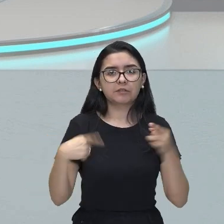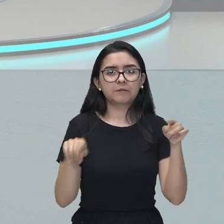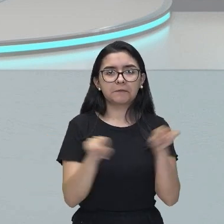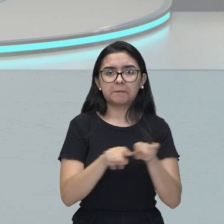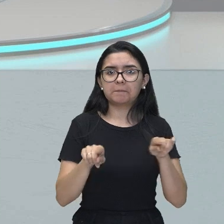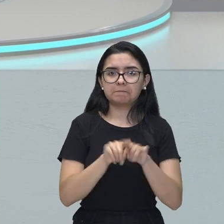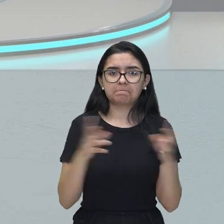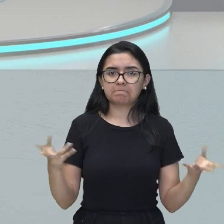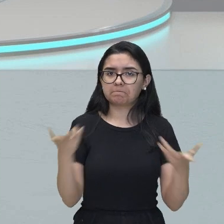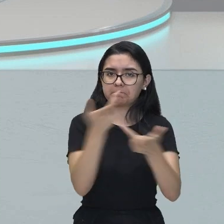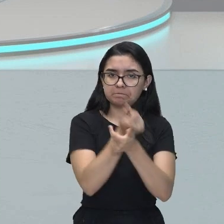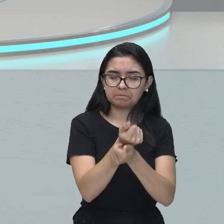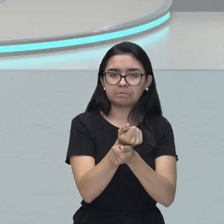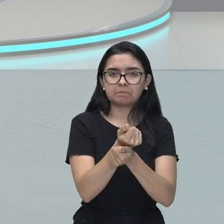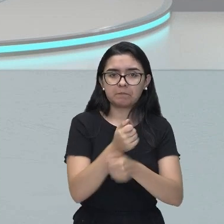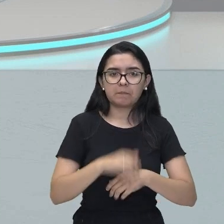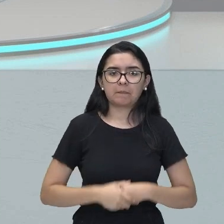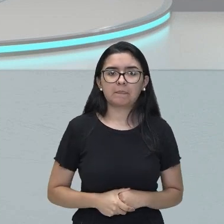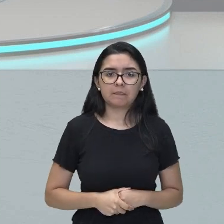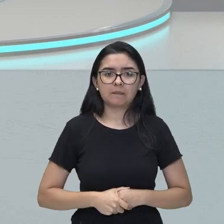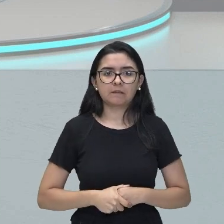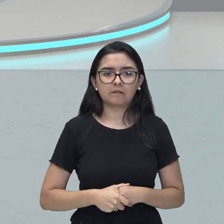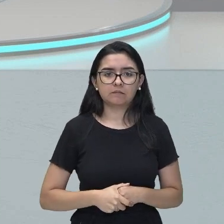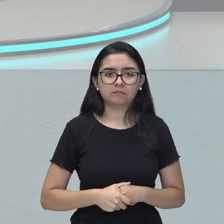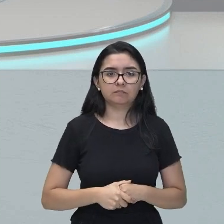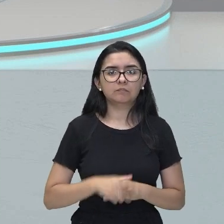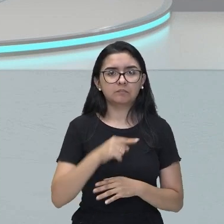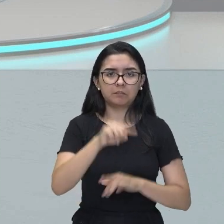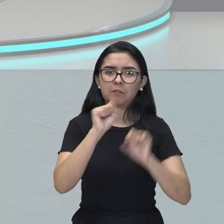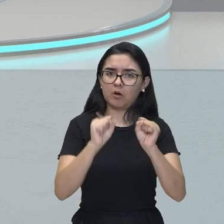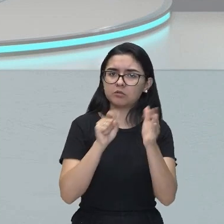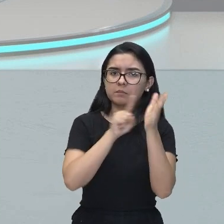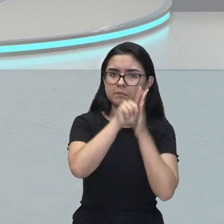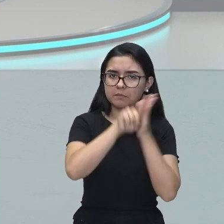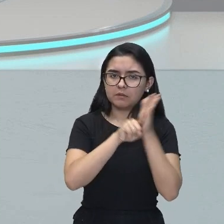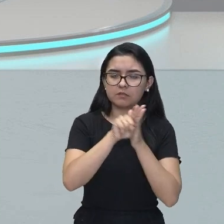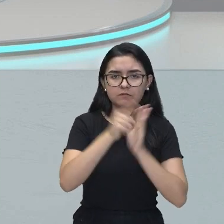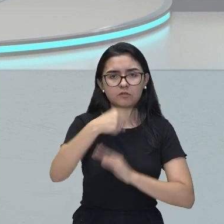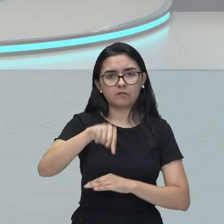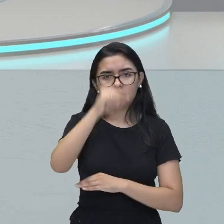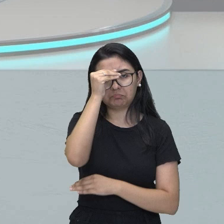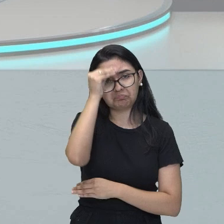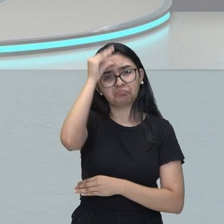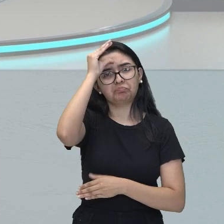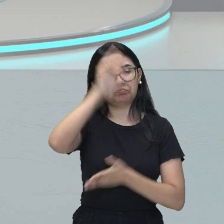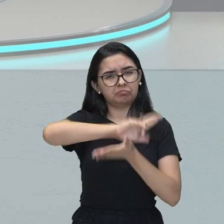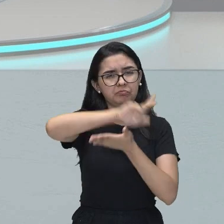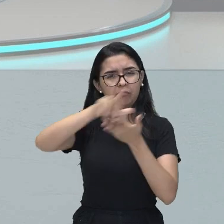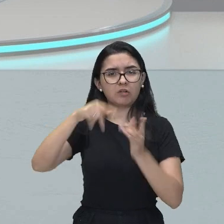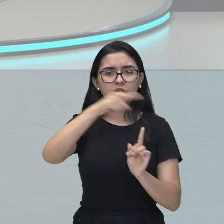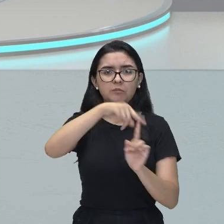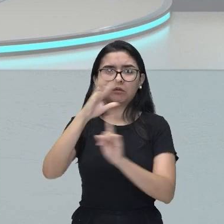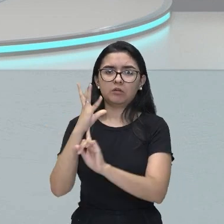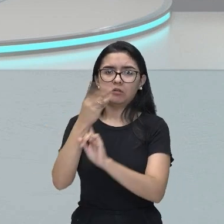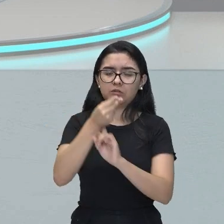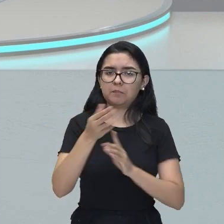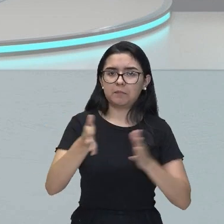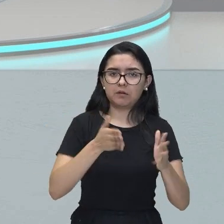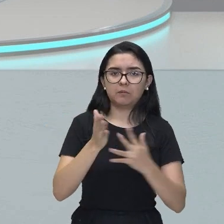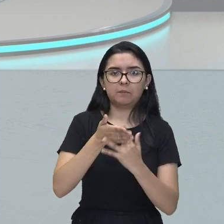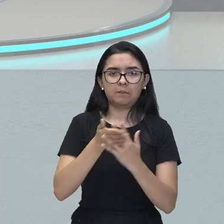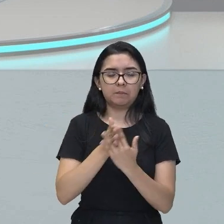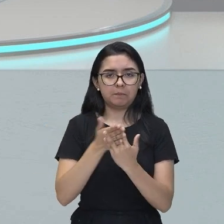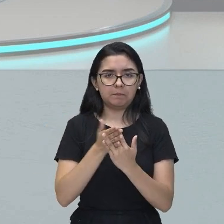rica, muito rica. Podem pesquisar que vocês vão ter conhecimento de muita obra de arte desse período,